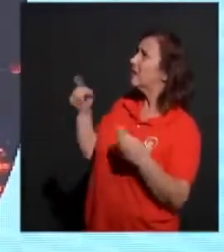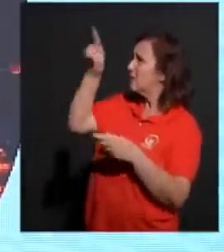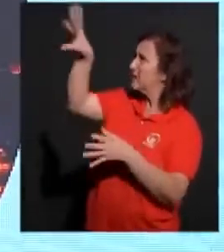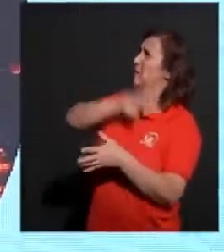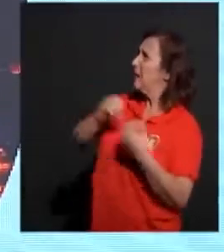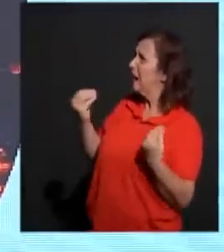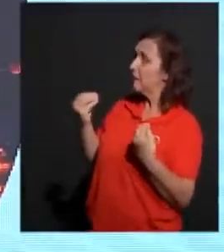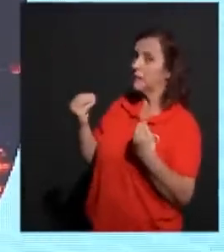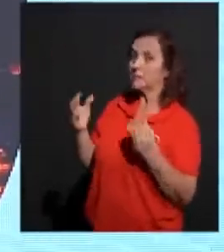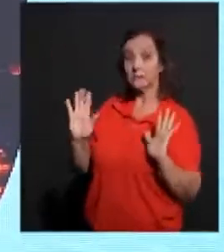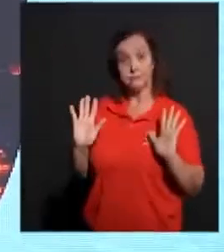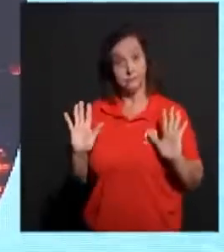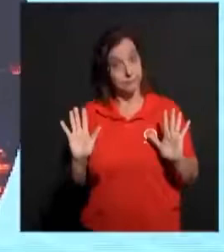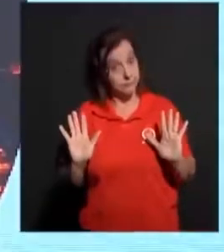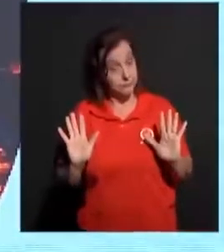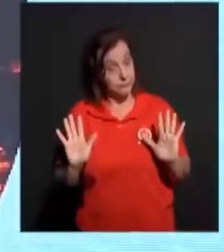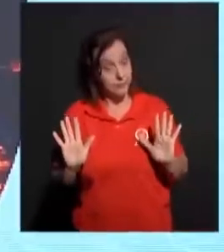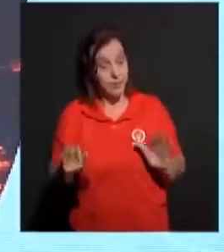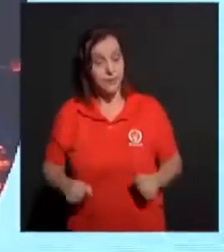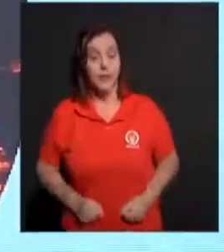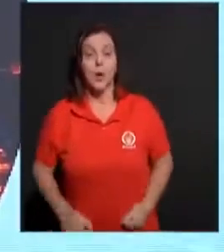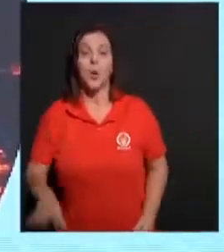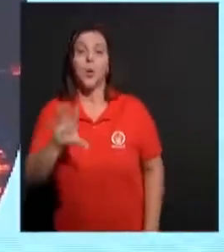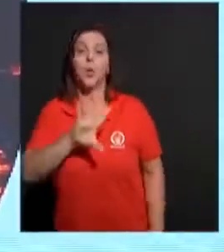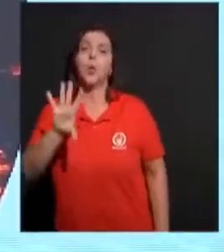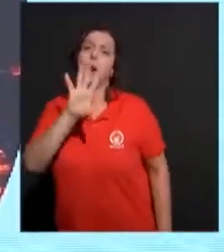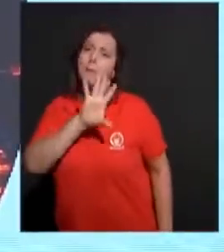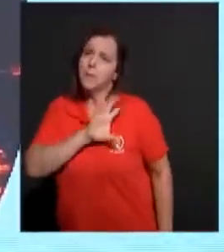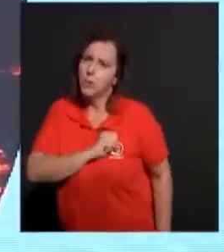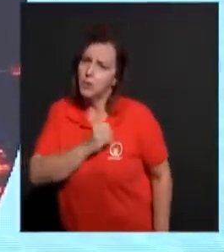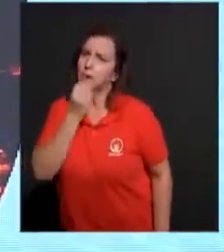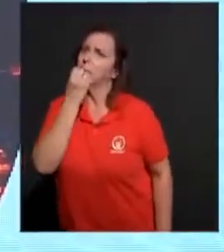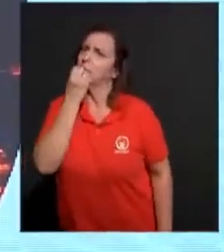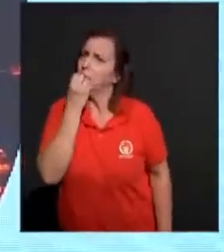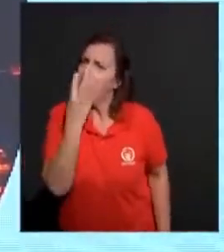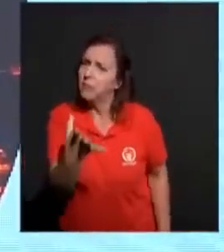O amor, ele é benigno. O amor, ele faz o bem.